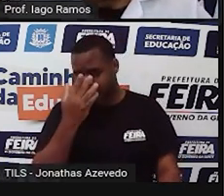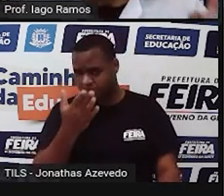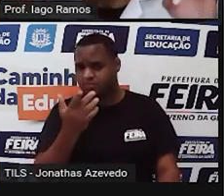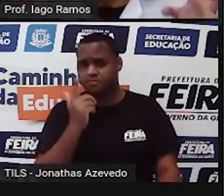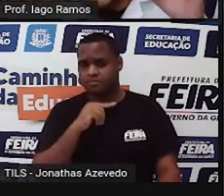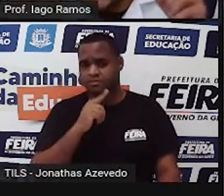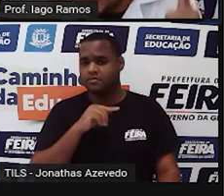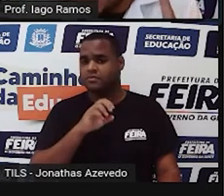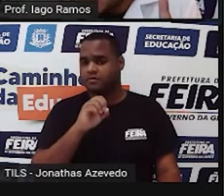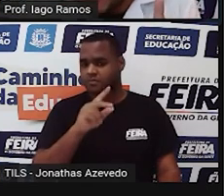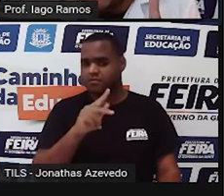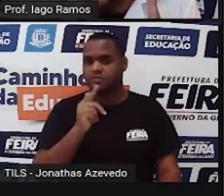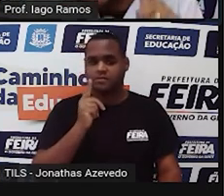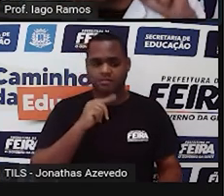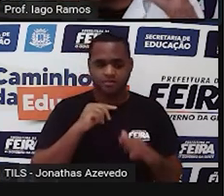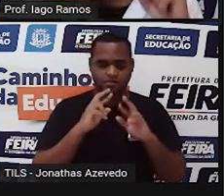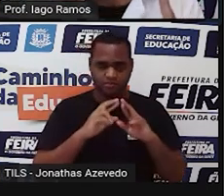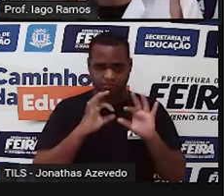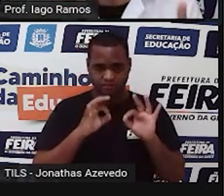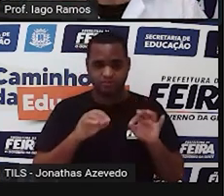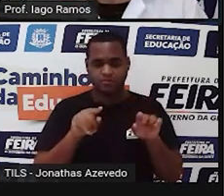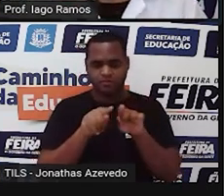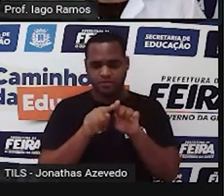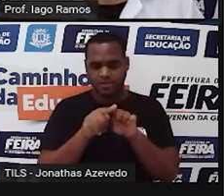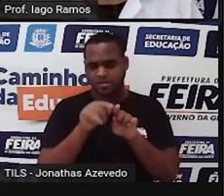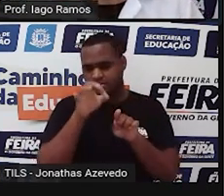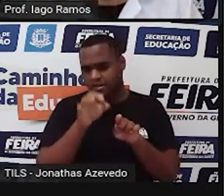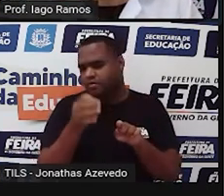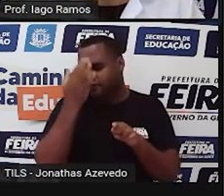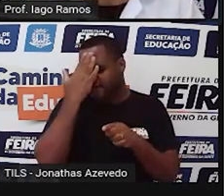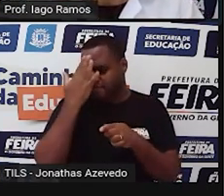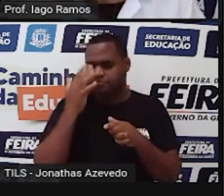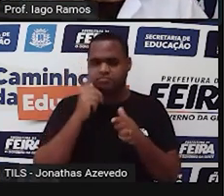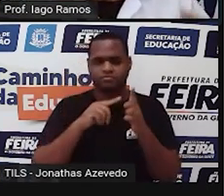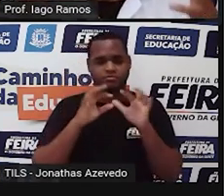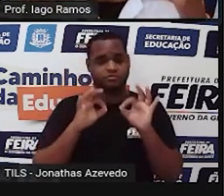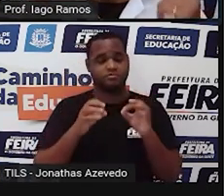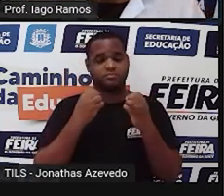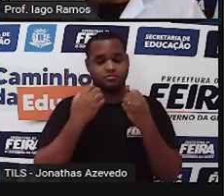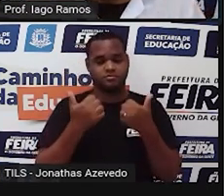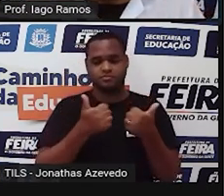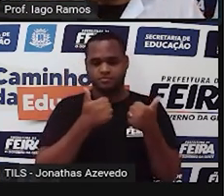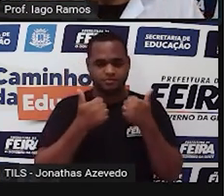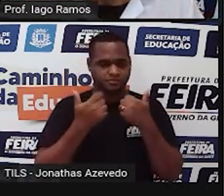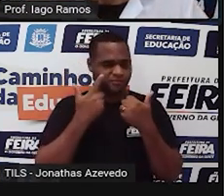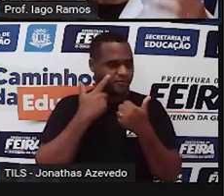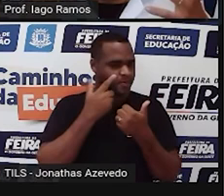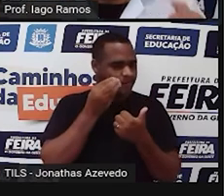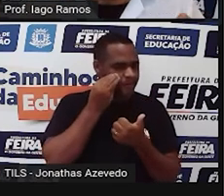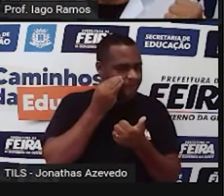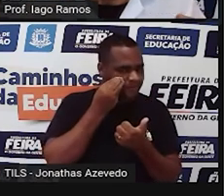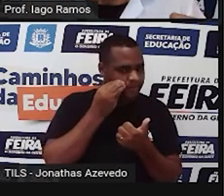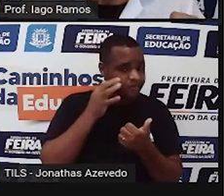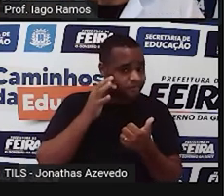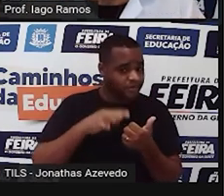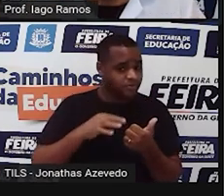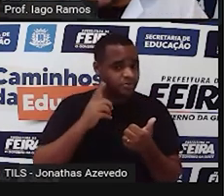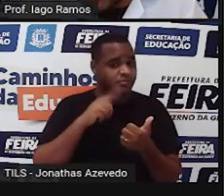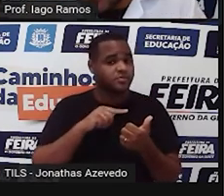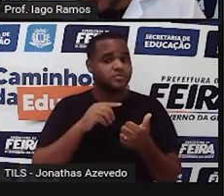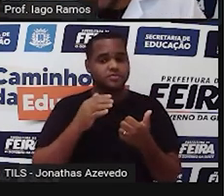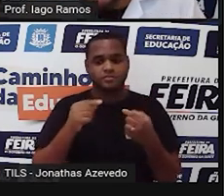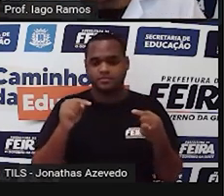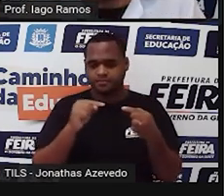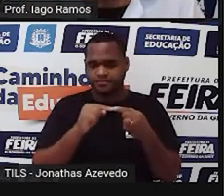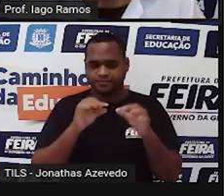e que além de você ter feito, eu também tenho certeza que você acertou. Bora conferir? Vamos ver se é isso